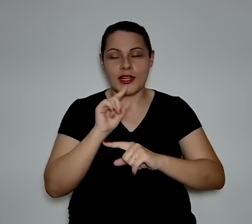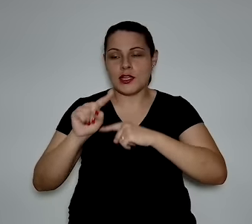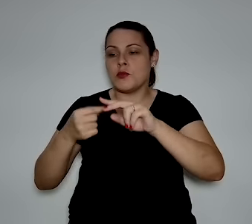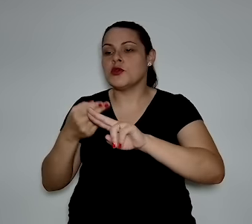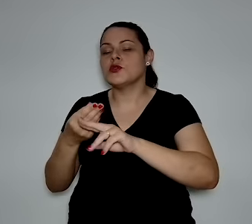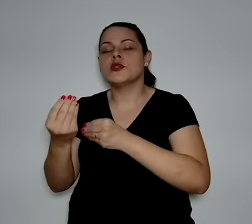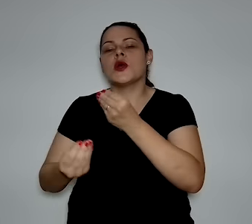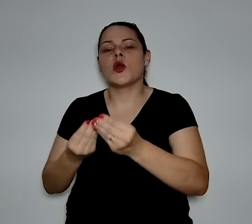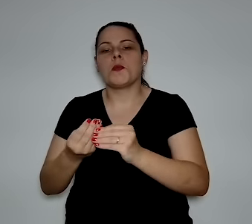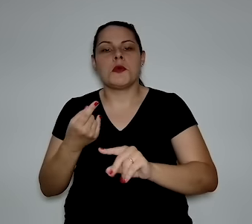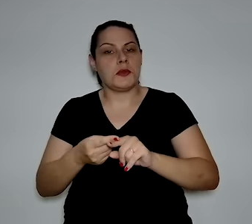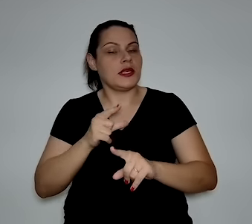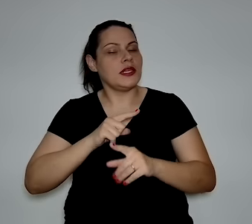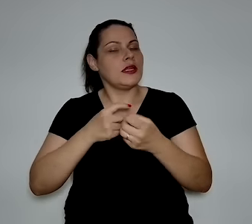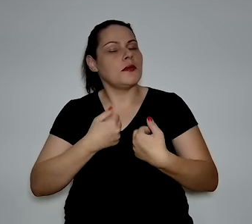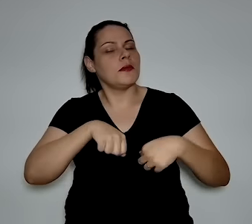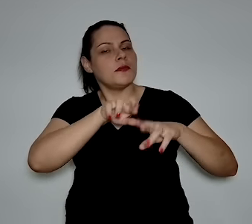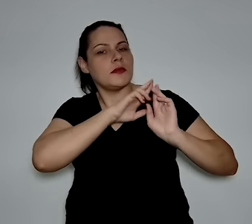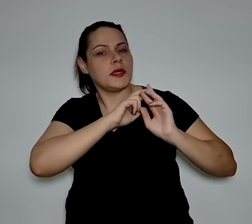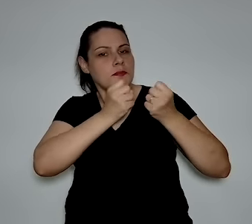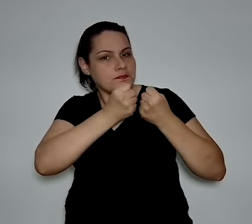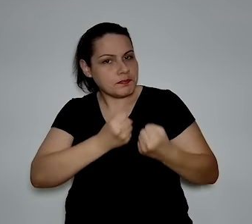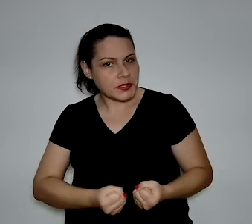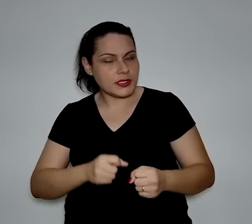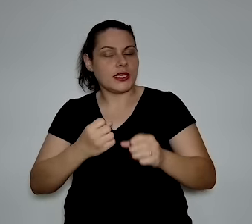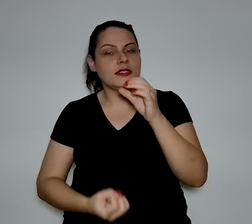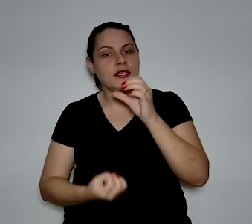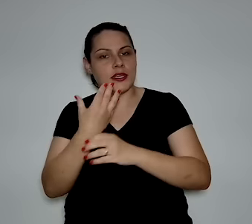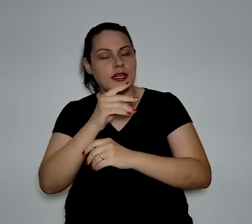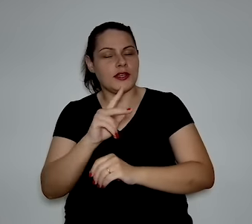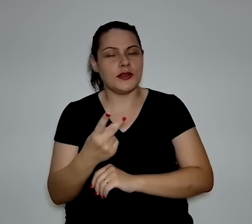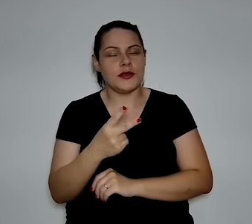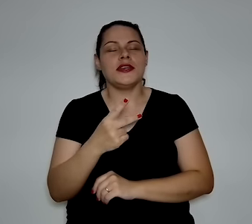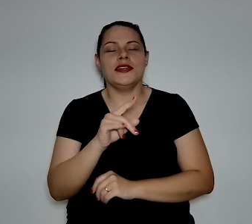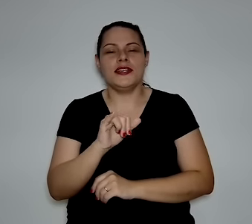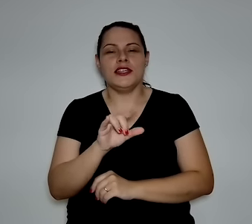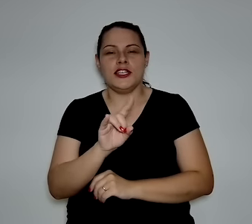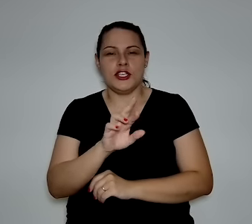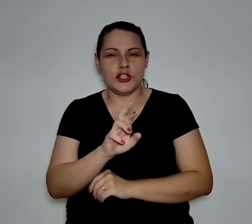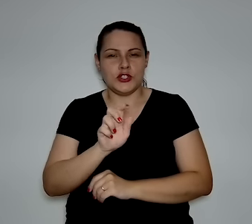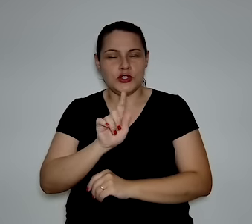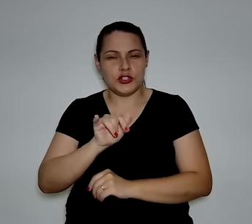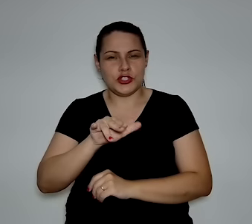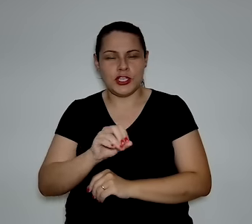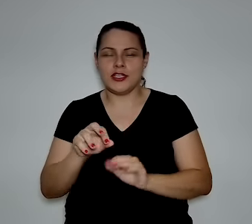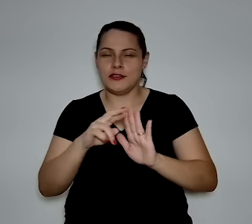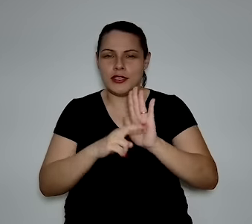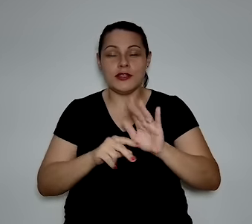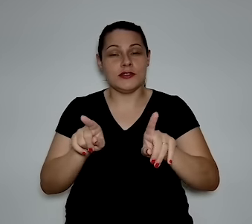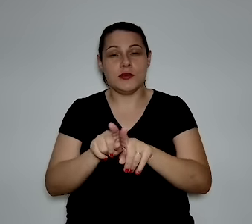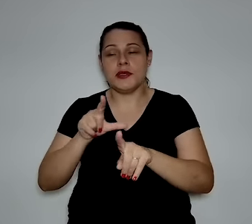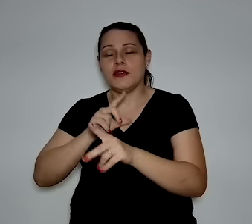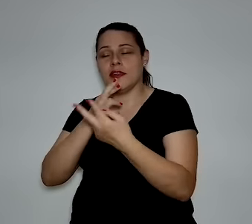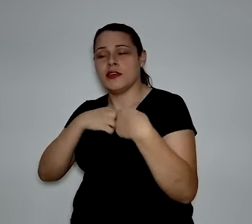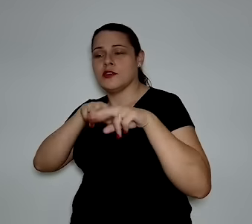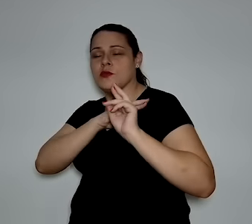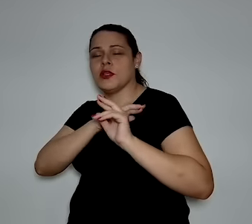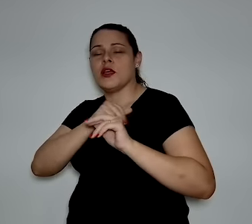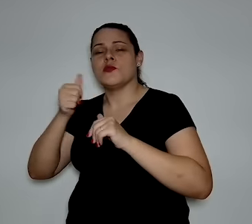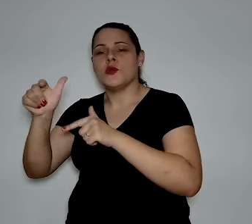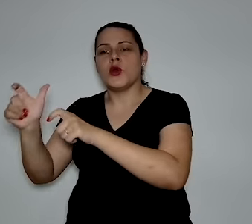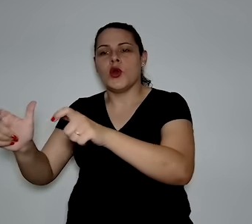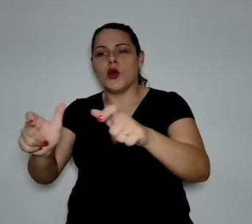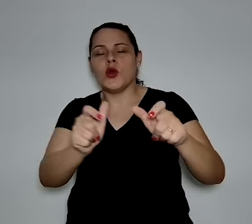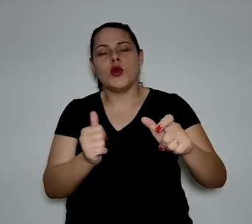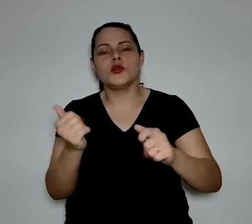produzido. Então, quando coloca-se uma responsabilidade muito grande na produção do hidrogênio, na regulação do hidrogênio, a gente também traz essa